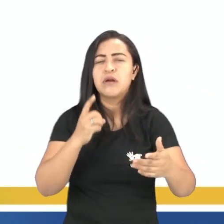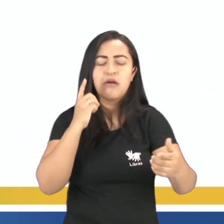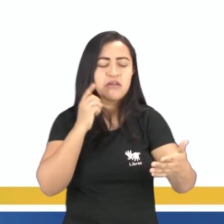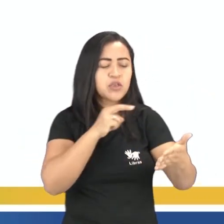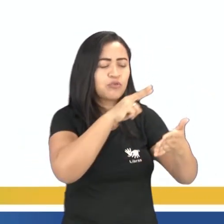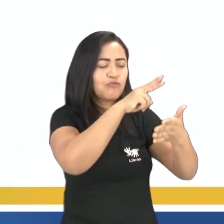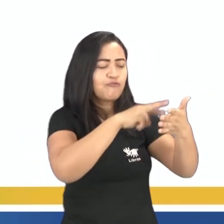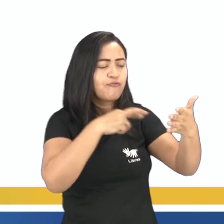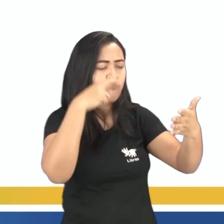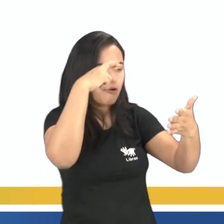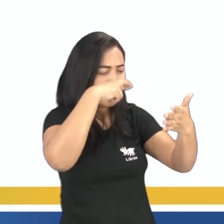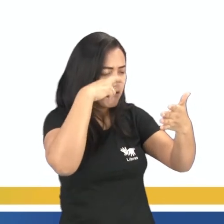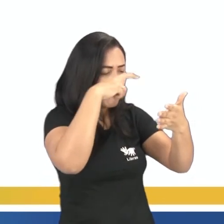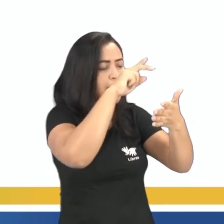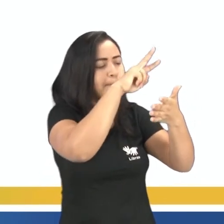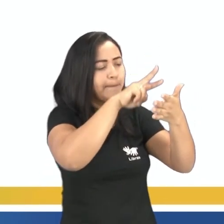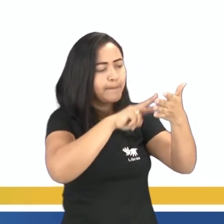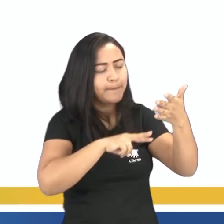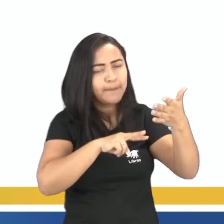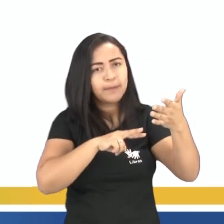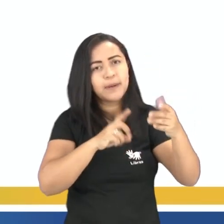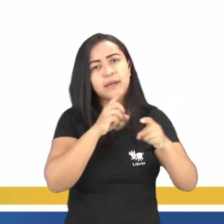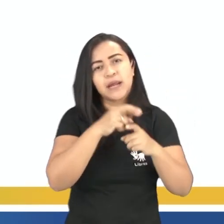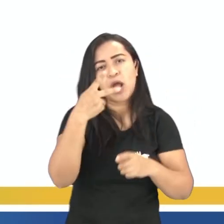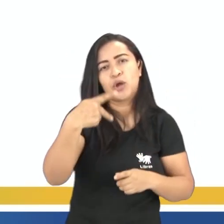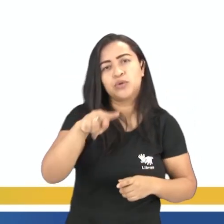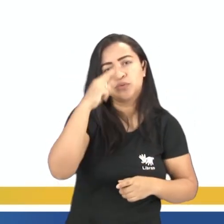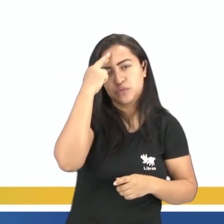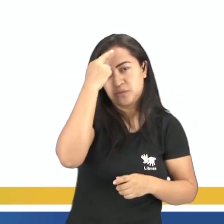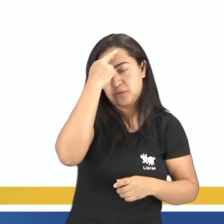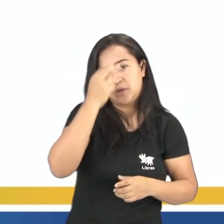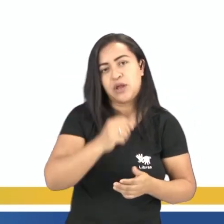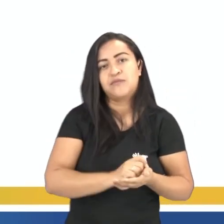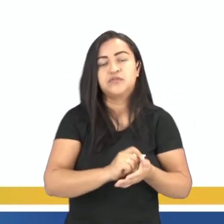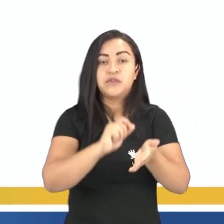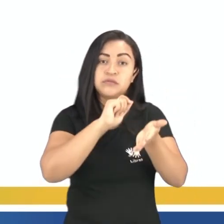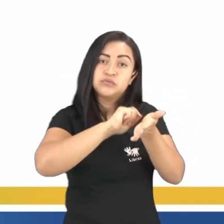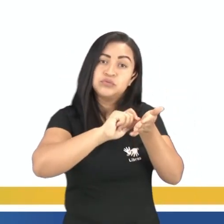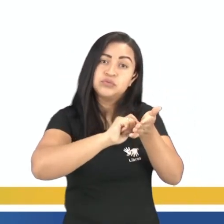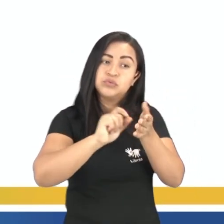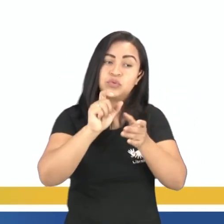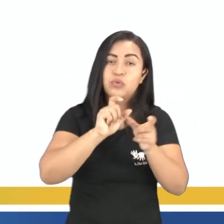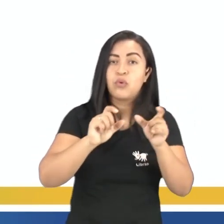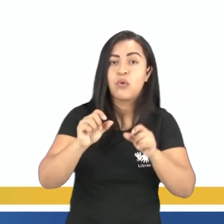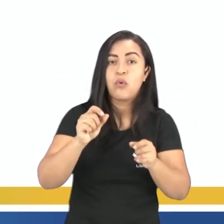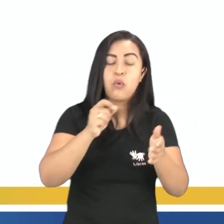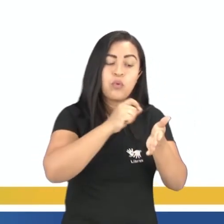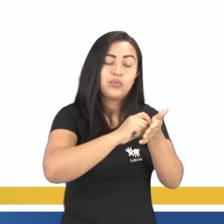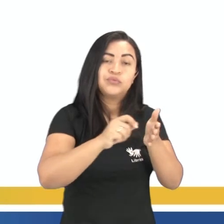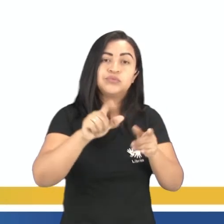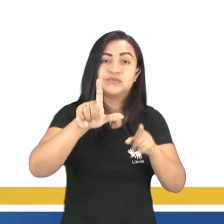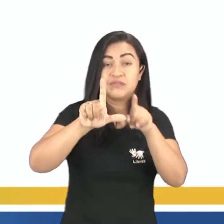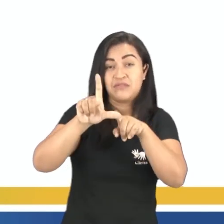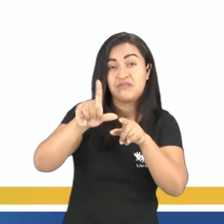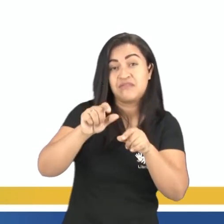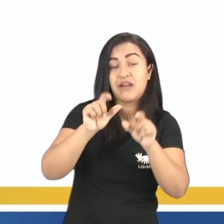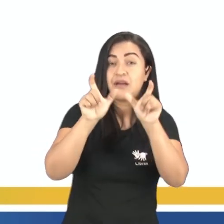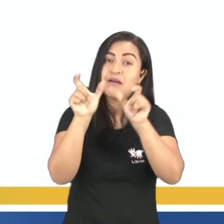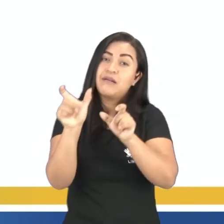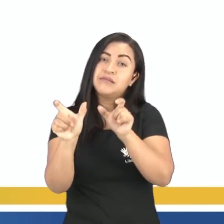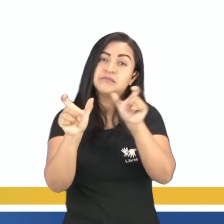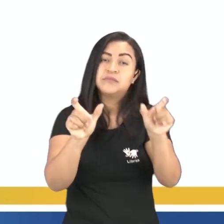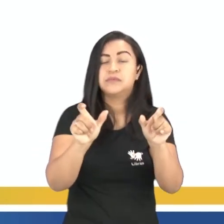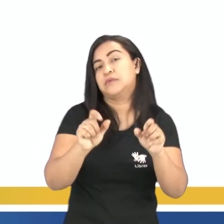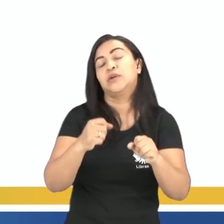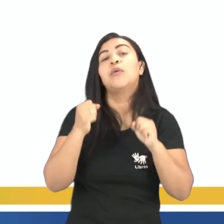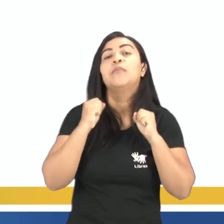ler o seu texto, conseguir enxergar a sua história, você vai corrigir e fazer as correções ortográficas, tá? Pode até pedir